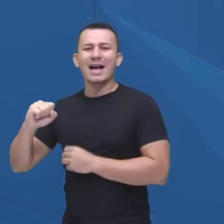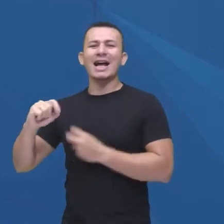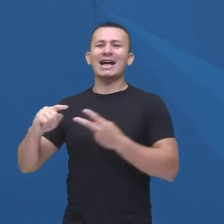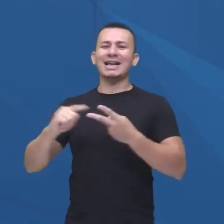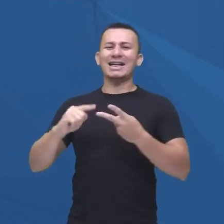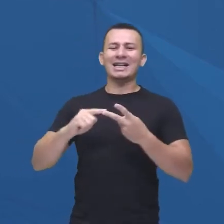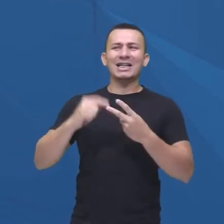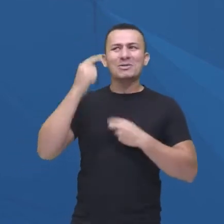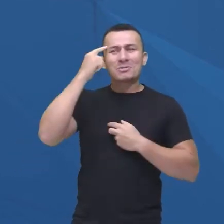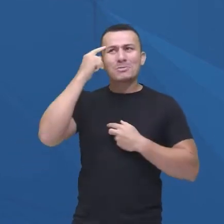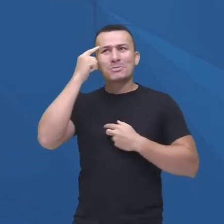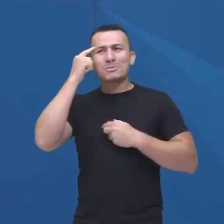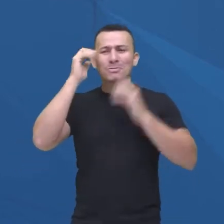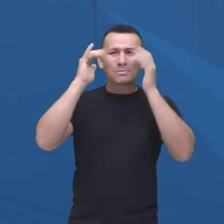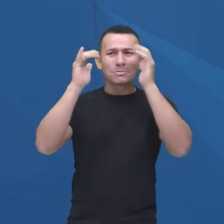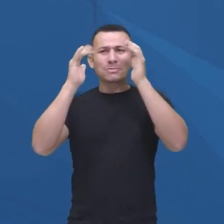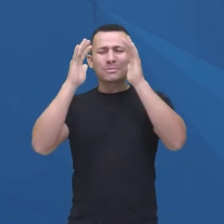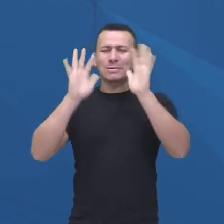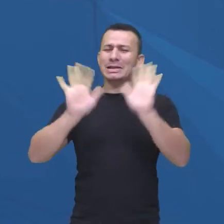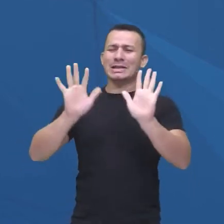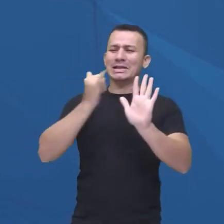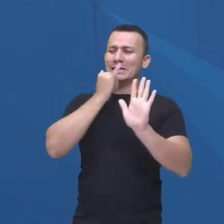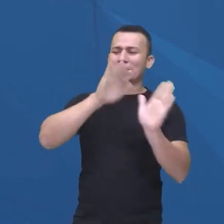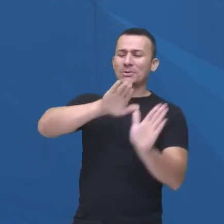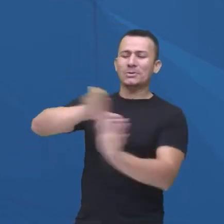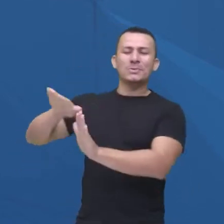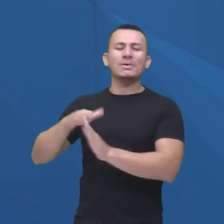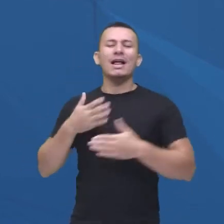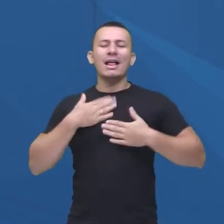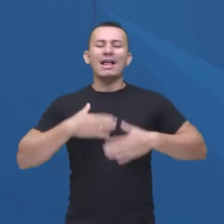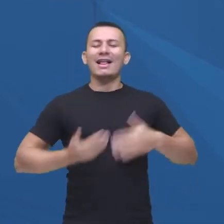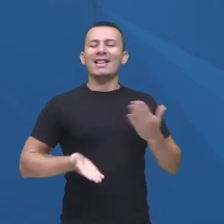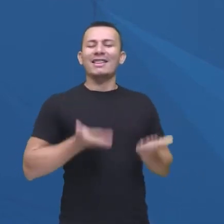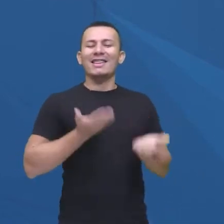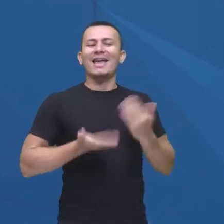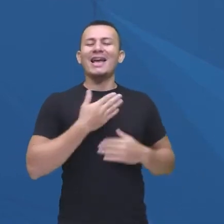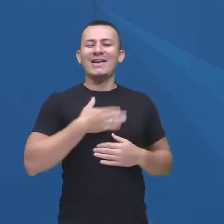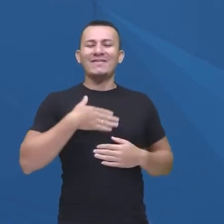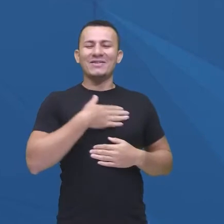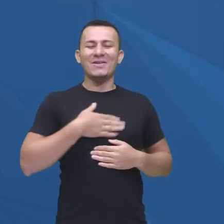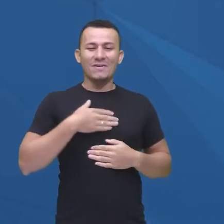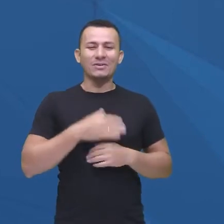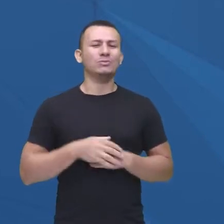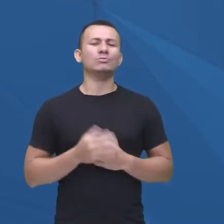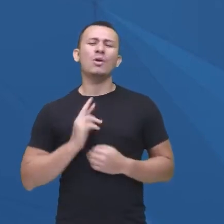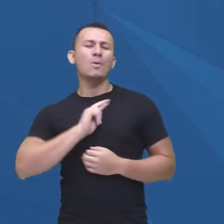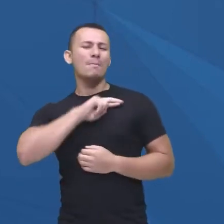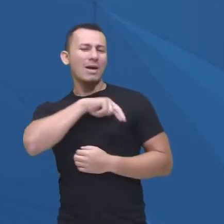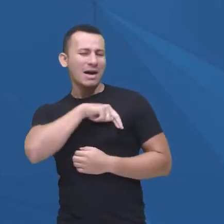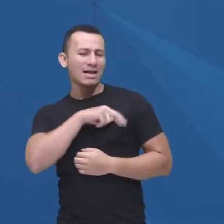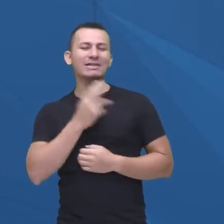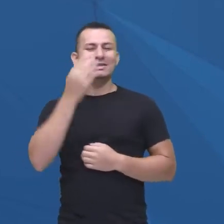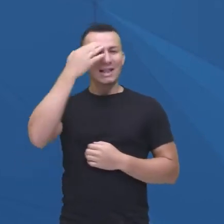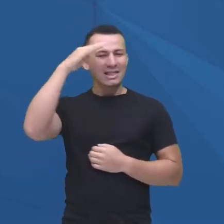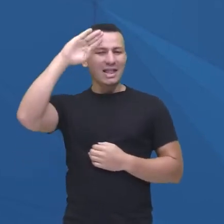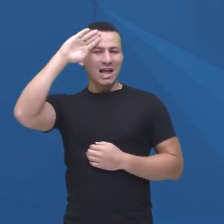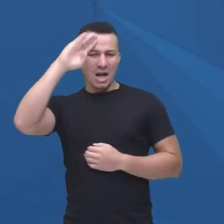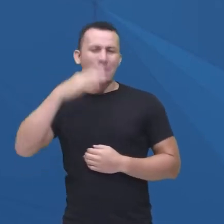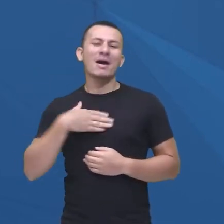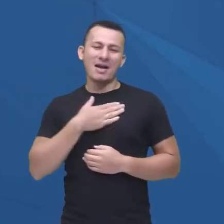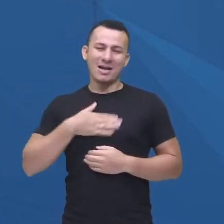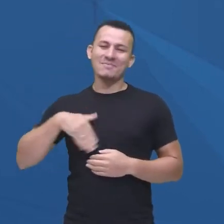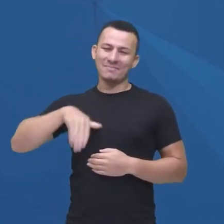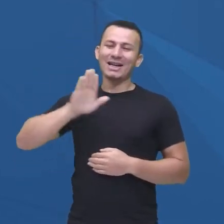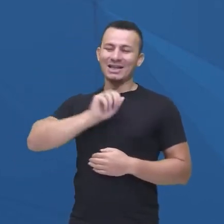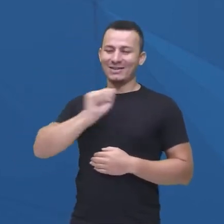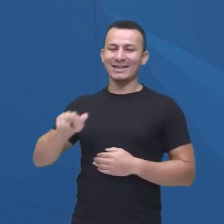com a nossa mente ou não. Eu prefiro uma coisa mais leve, né? Um estilo ali aventura, um romance, um drama também, que quem é que não gosta,